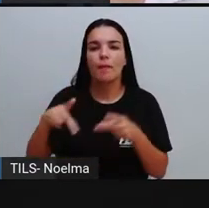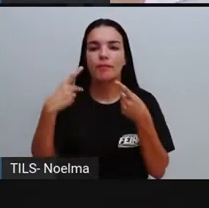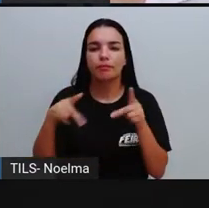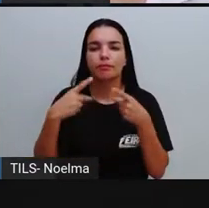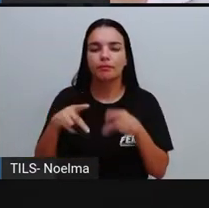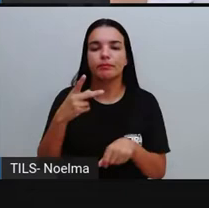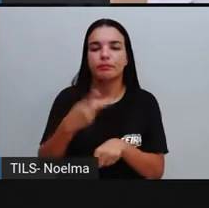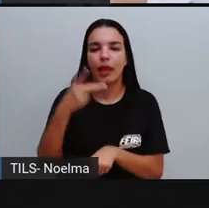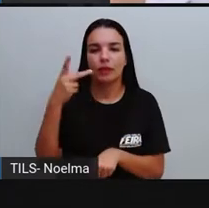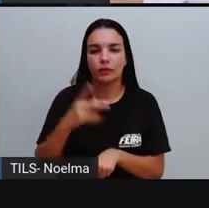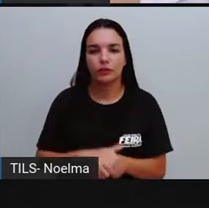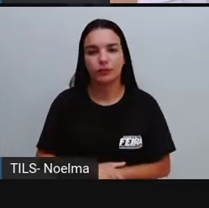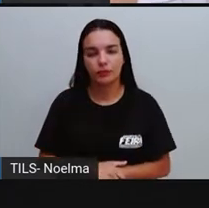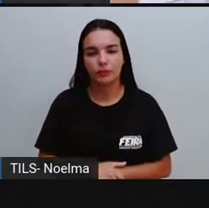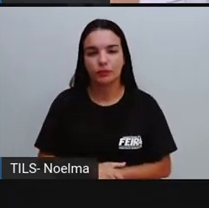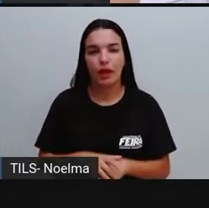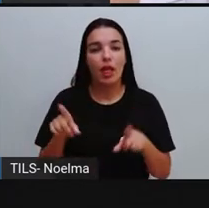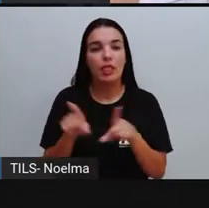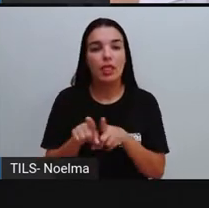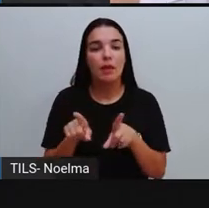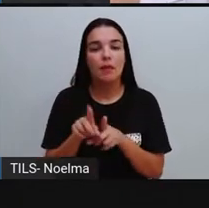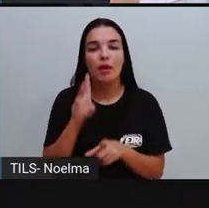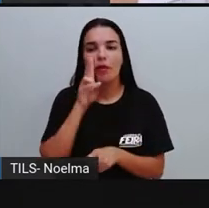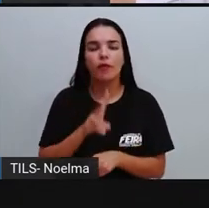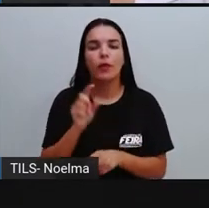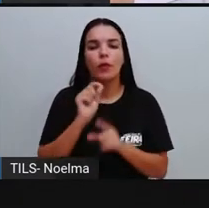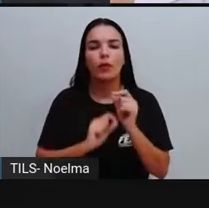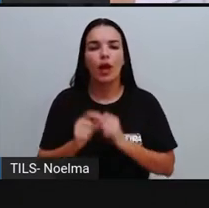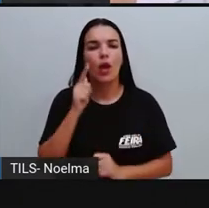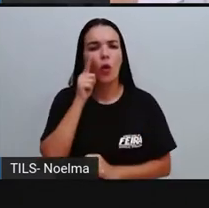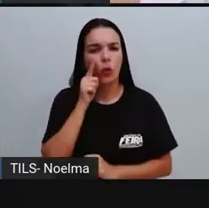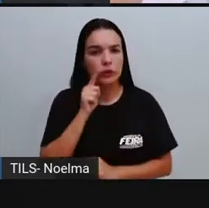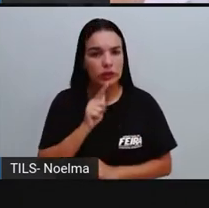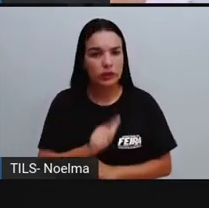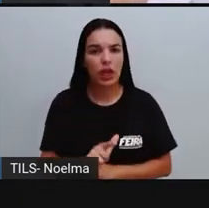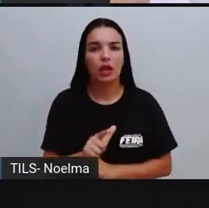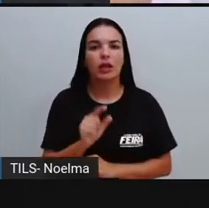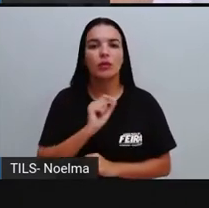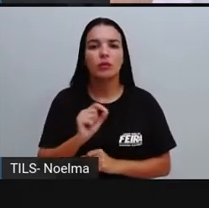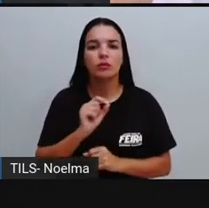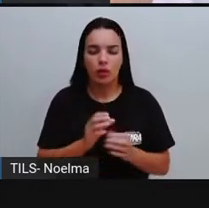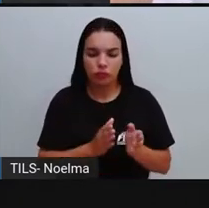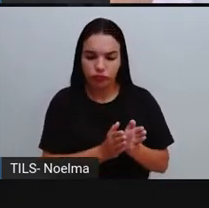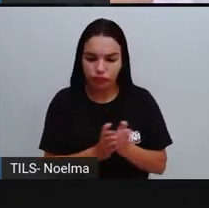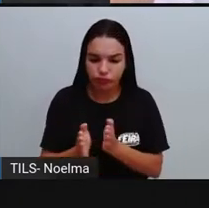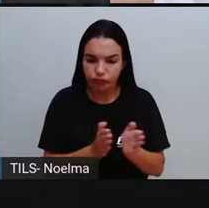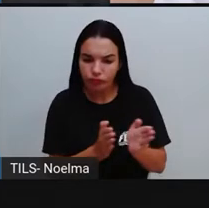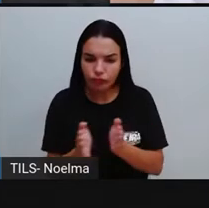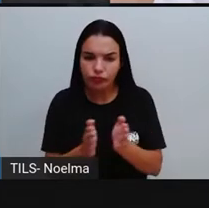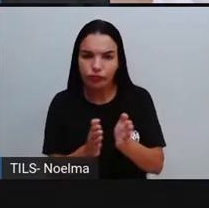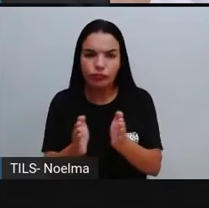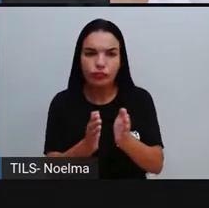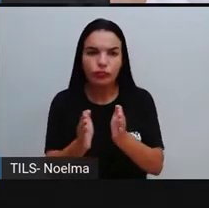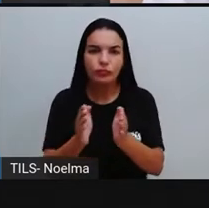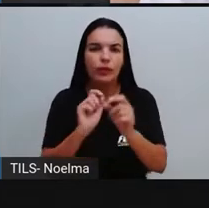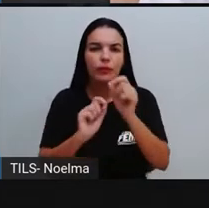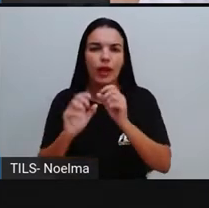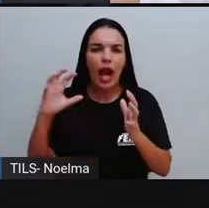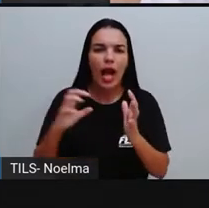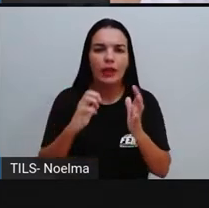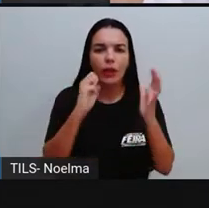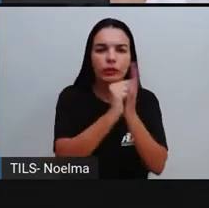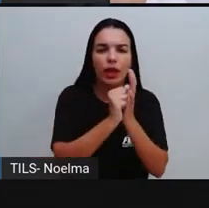E a gente viu que a gente consegue reduzir, se a gente adotar algumas